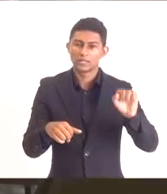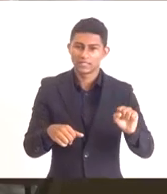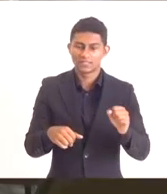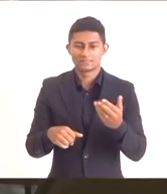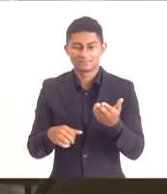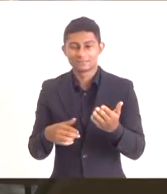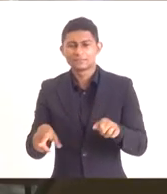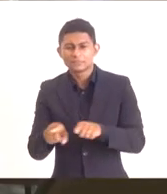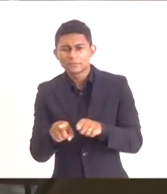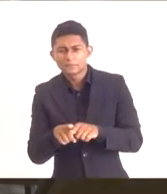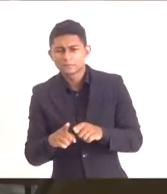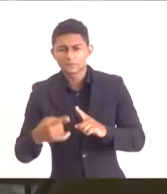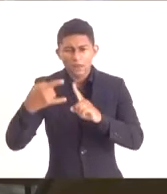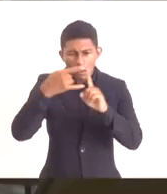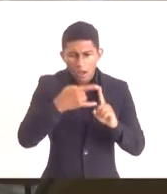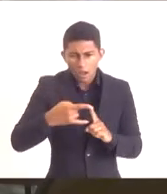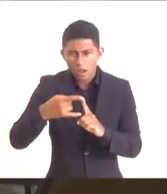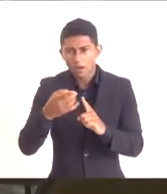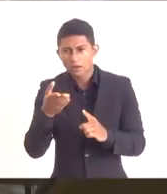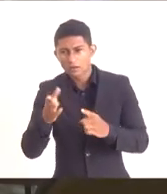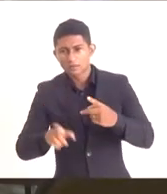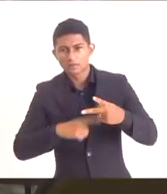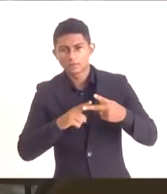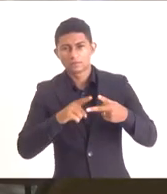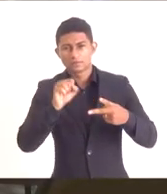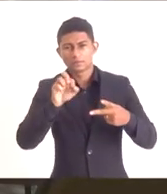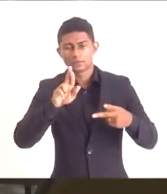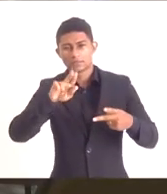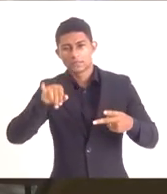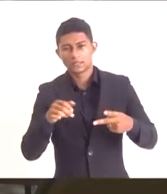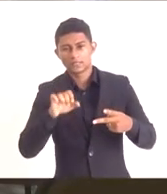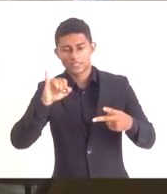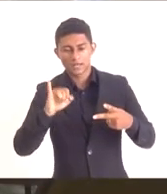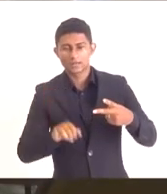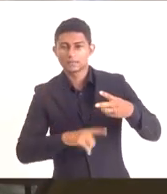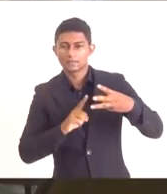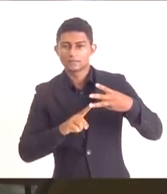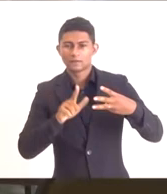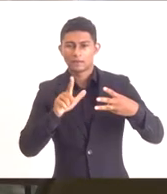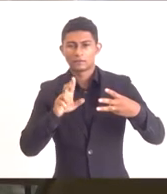o Sérgio, o Sergei Lima, a Luana,